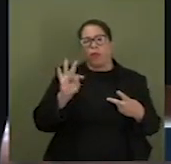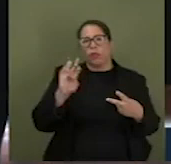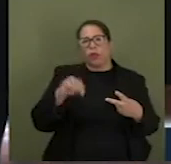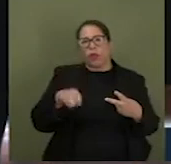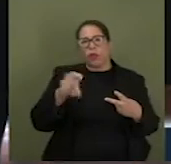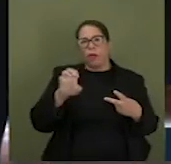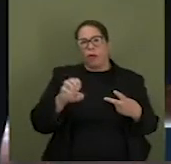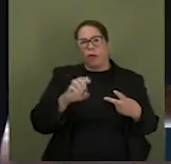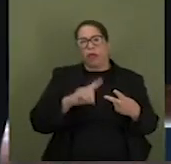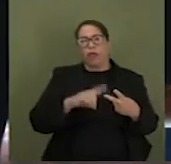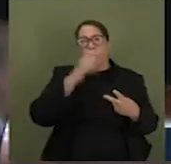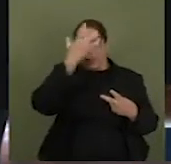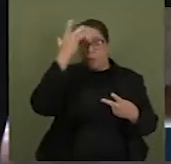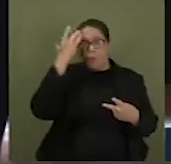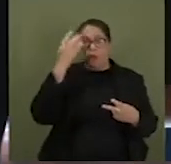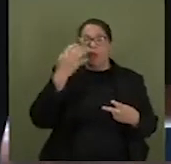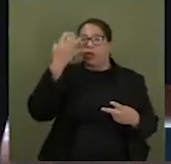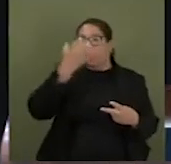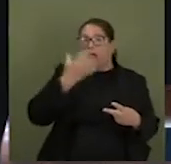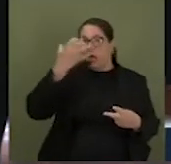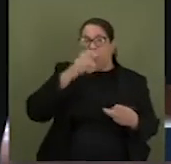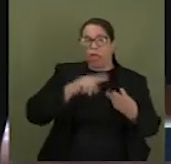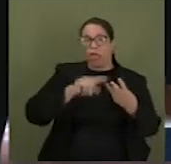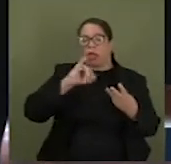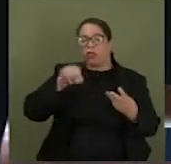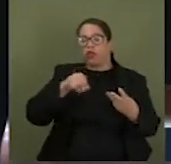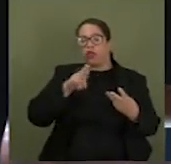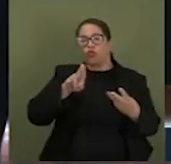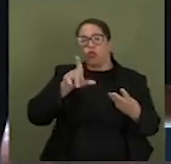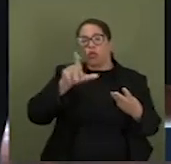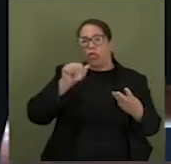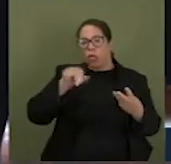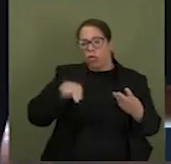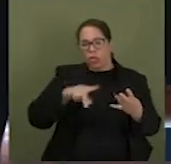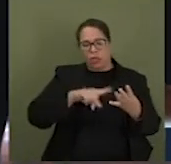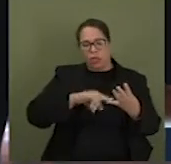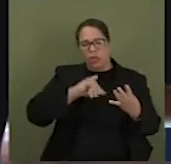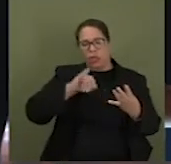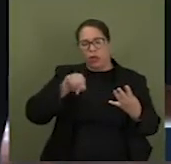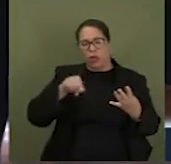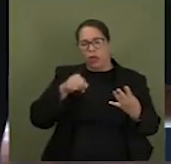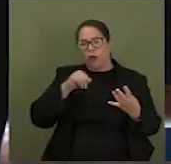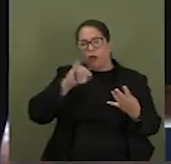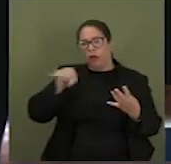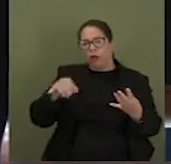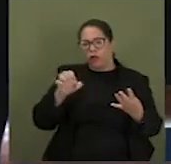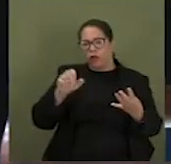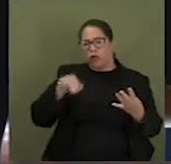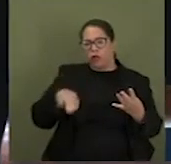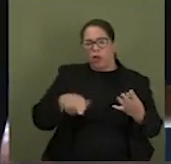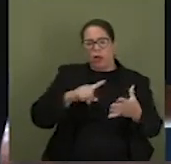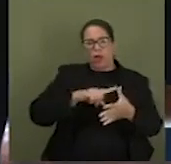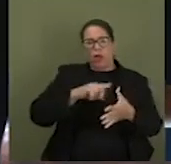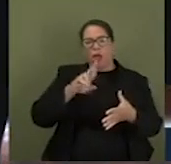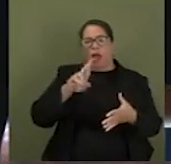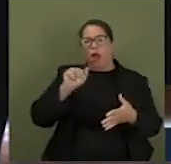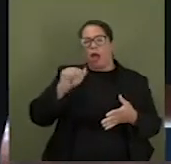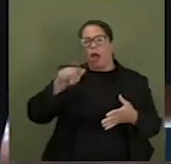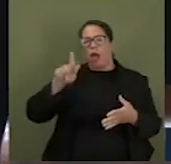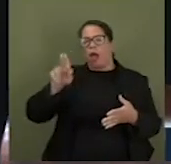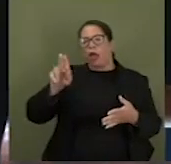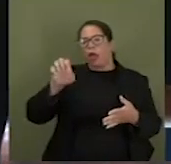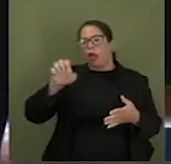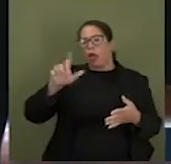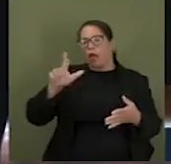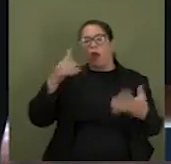solistas Juliana Tayano, Jean William e Raquel Paulin, que